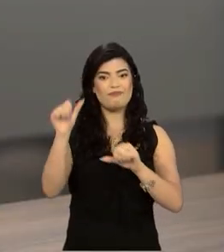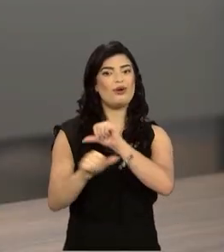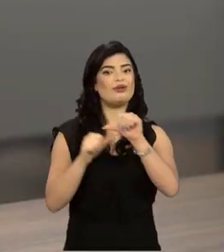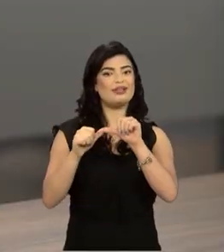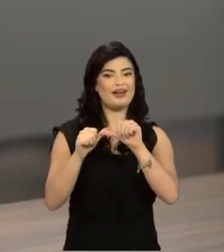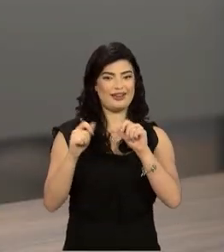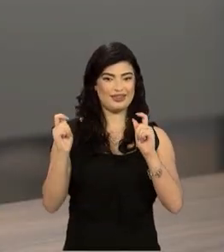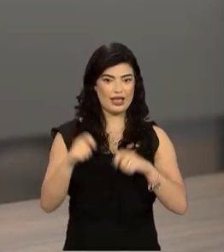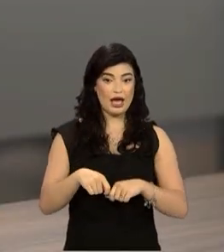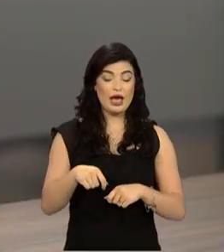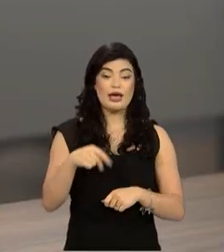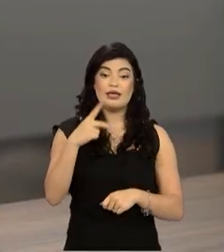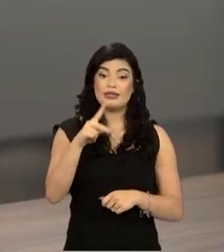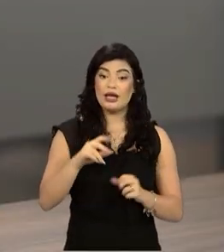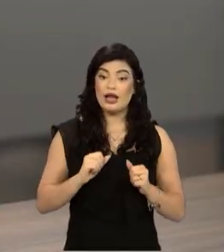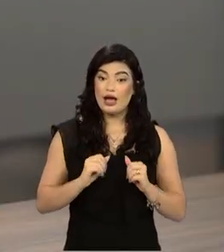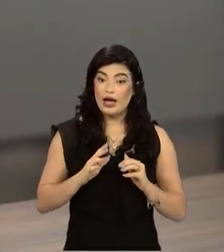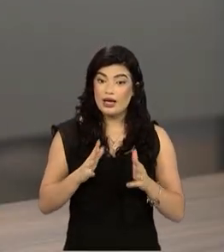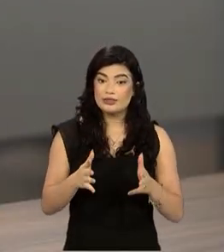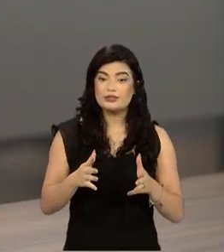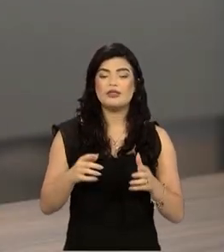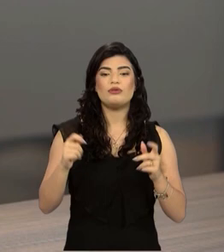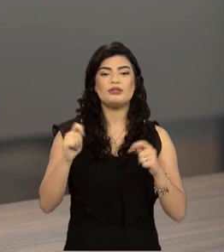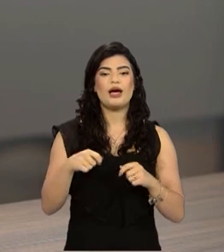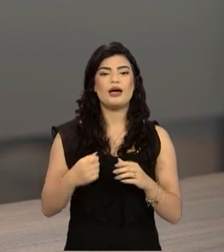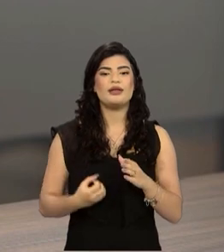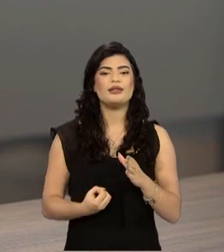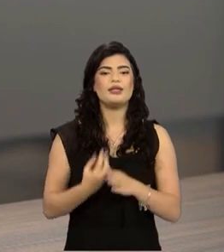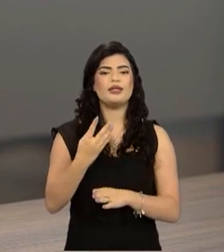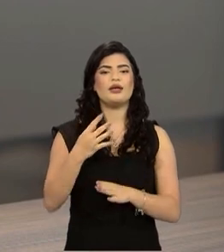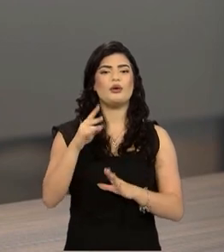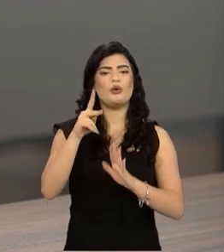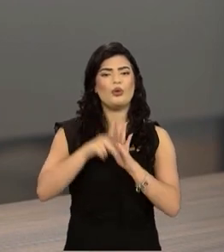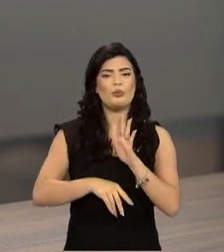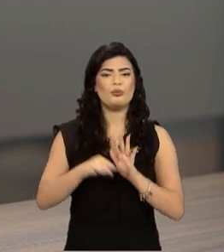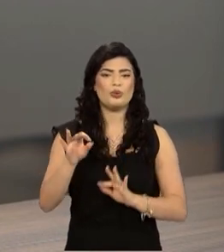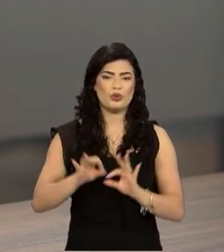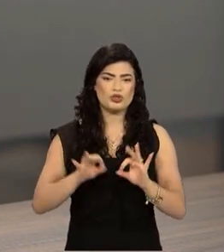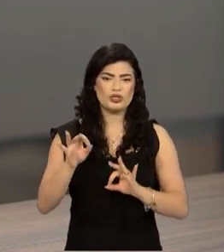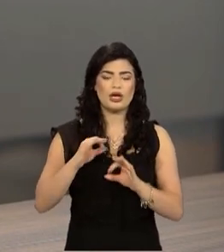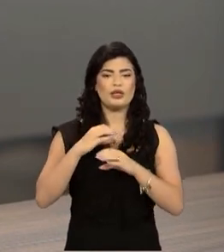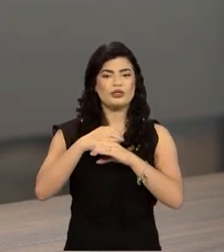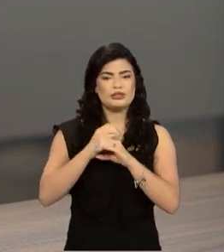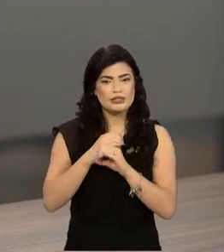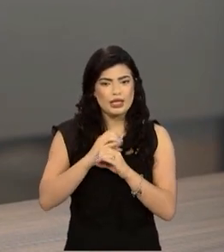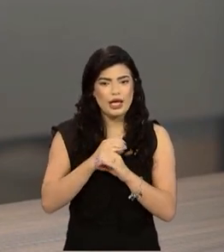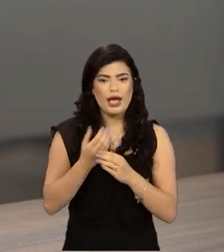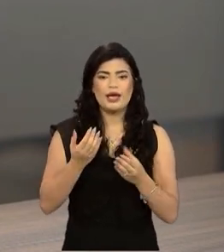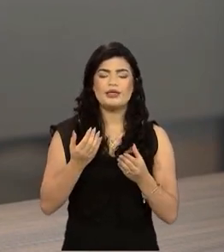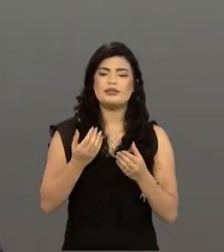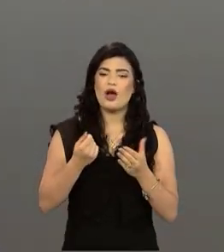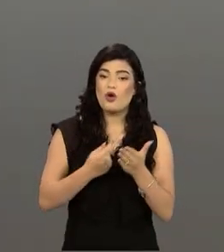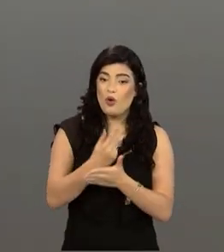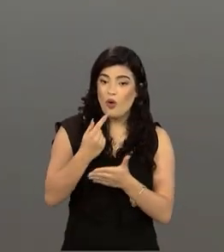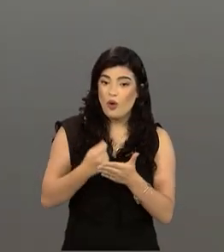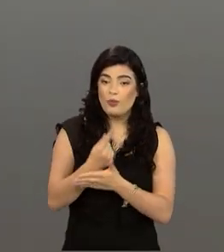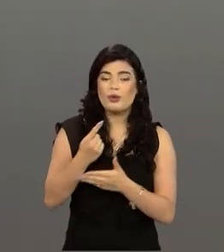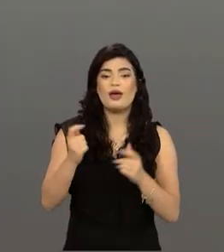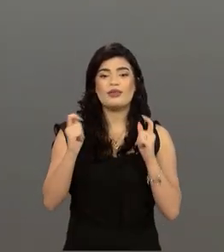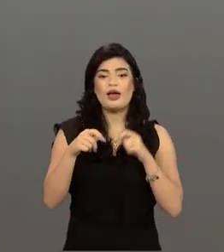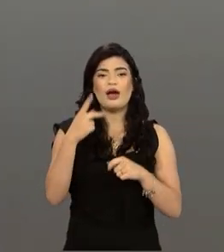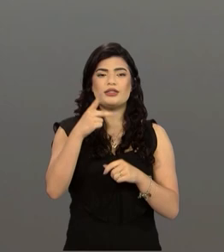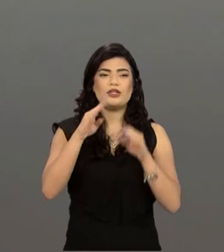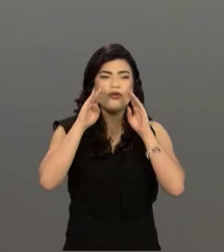em cada ação que você tenha, quer seja de projeto científico, quer seja de simples compra, que você